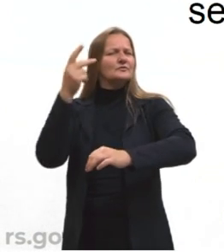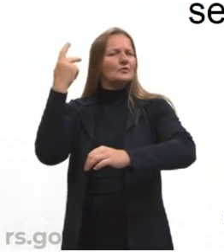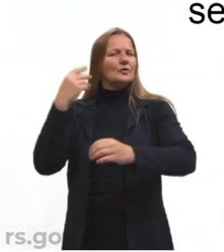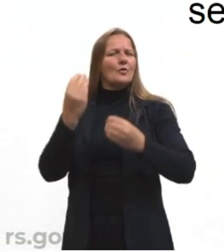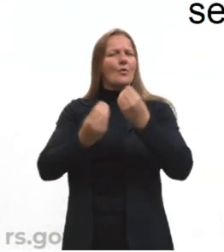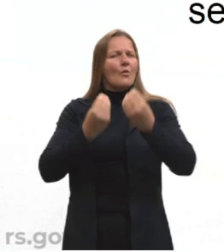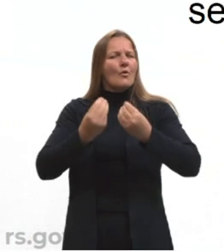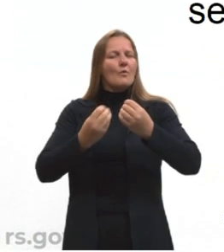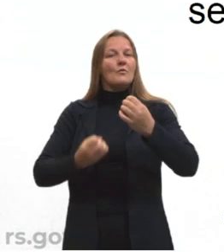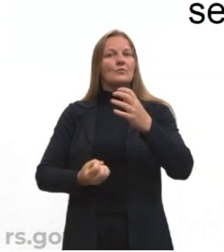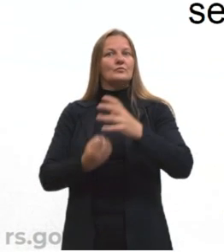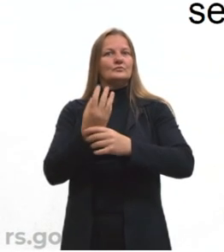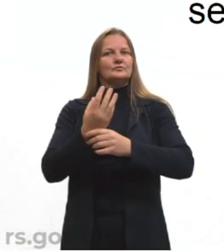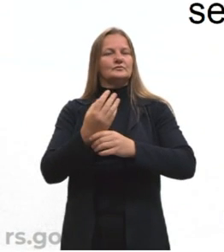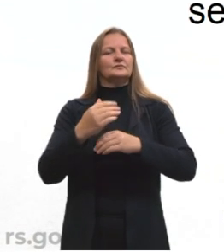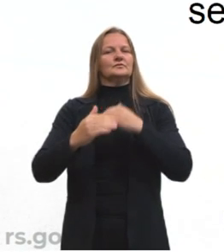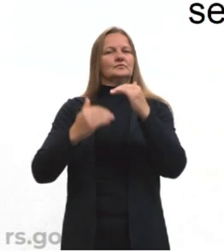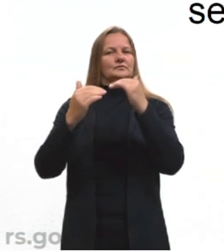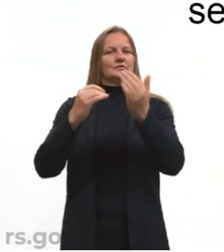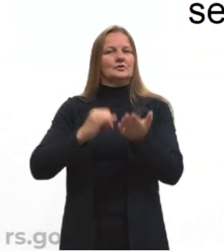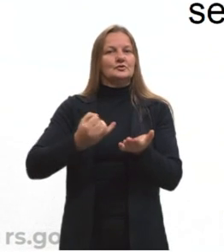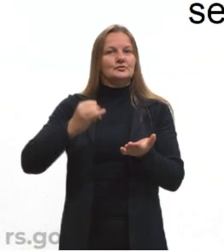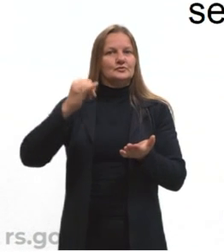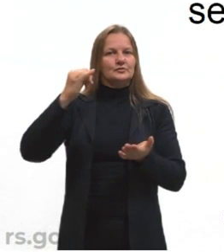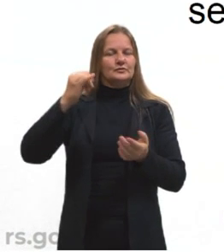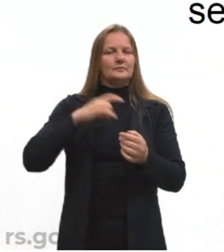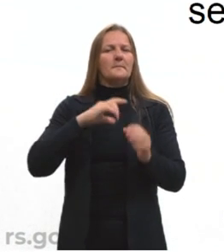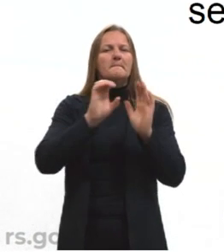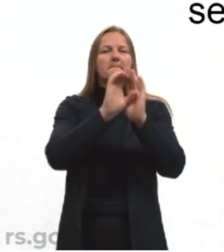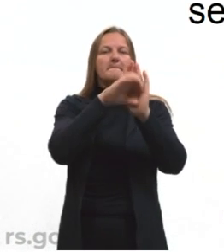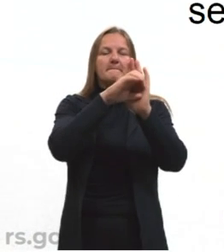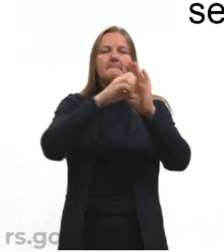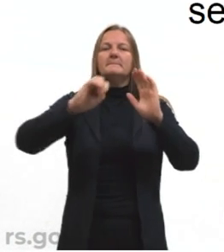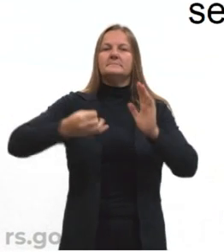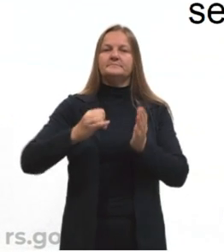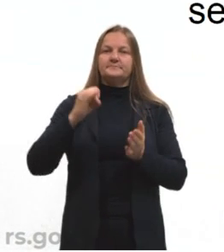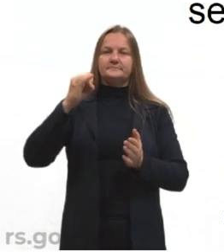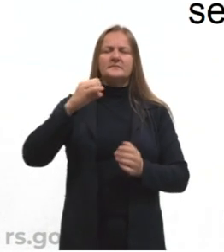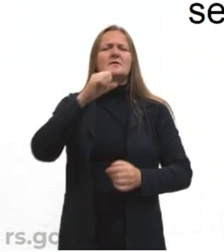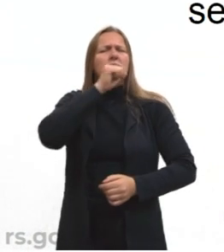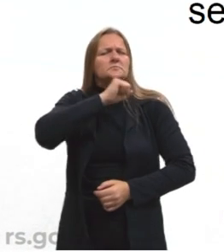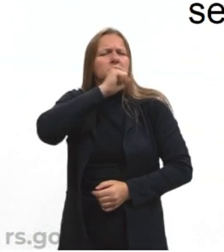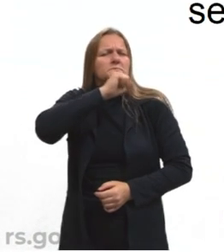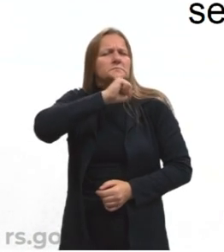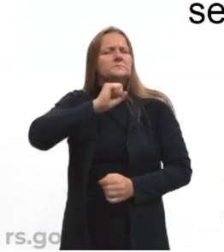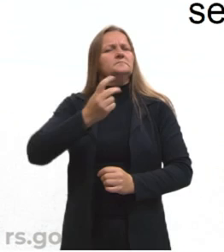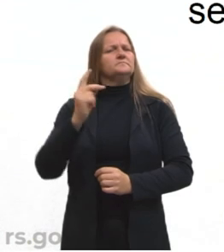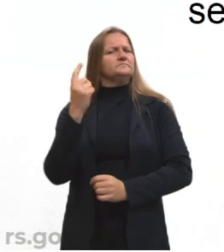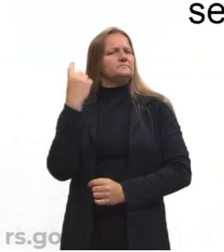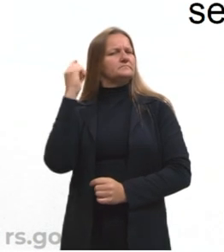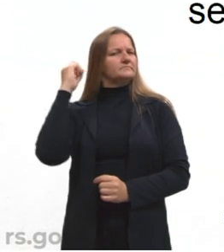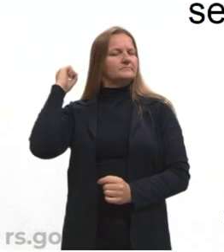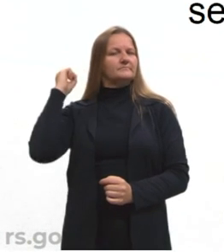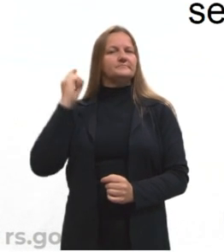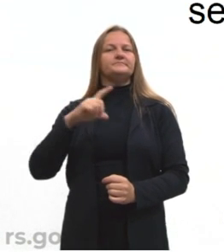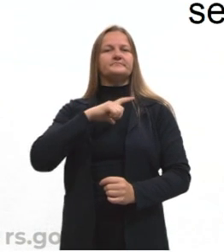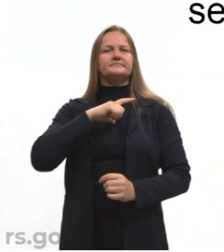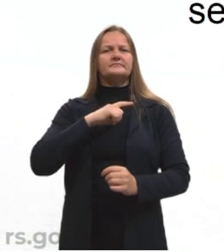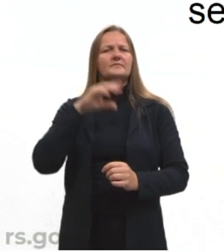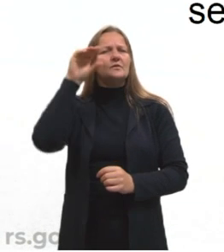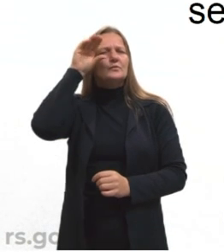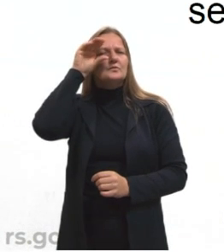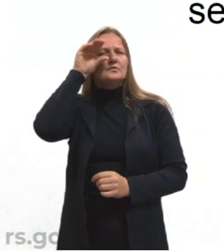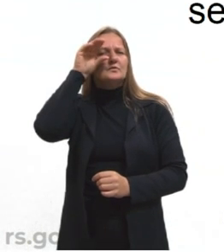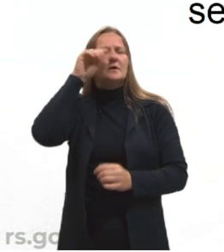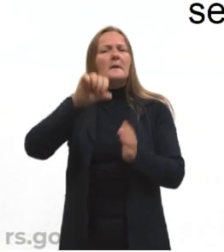como surgiu a ideia de juros. O conceito de juros é muito antigo, tendo sua existência observada